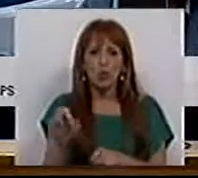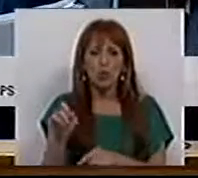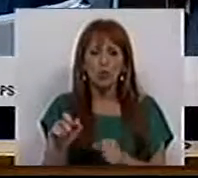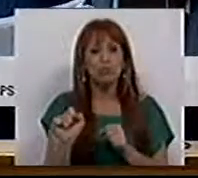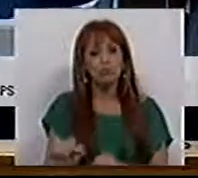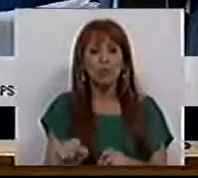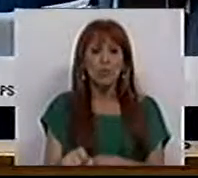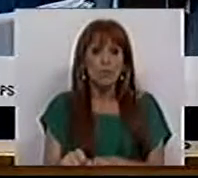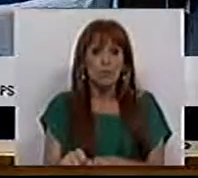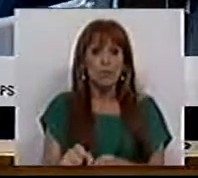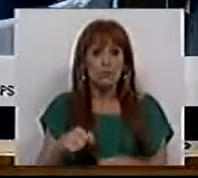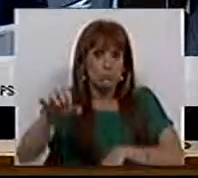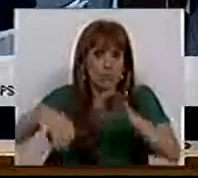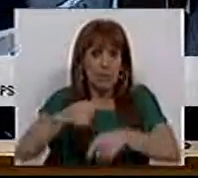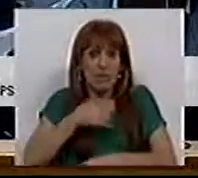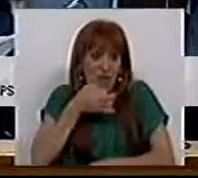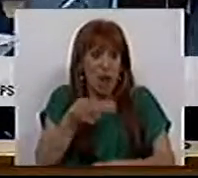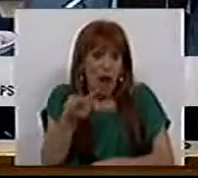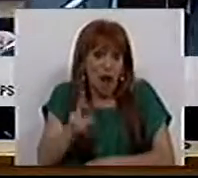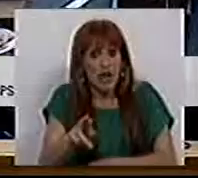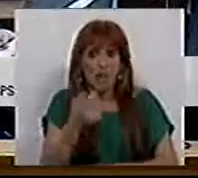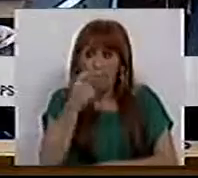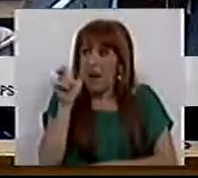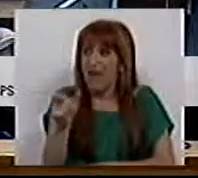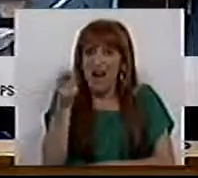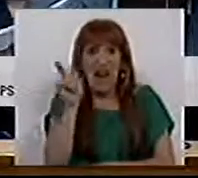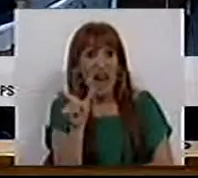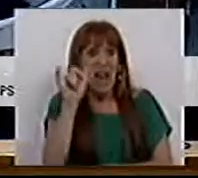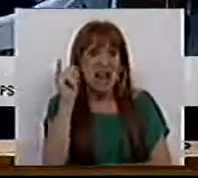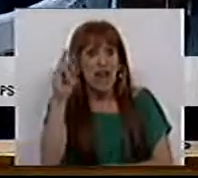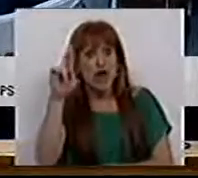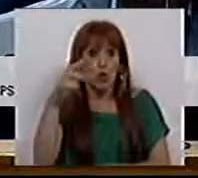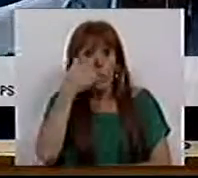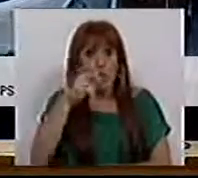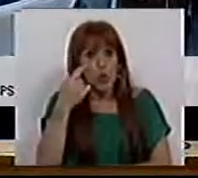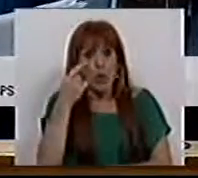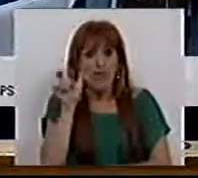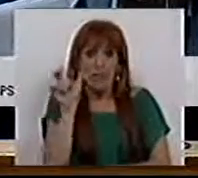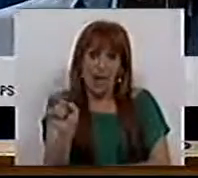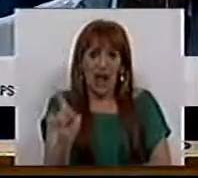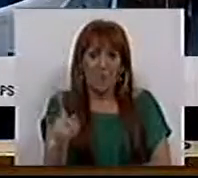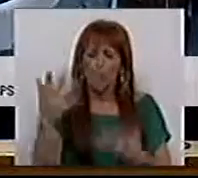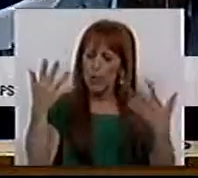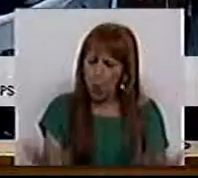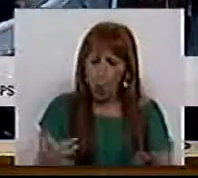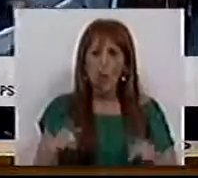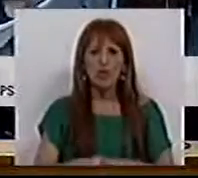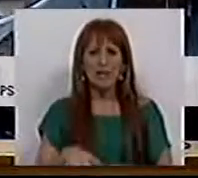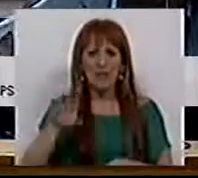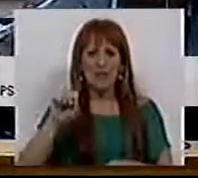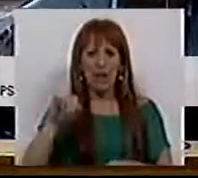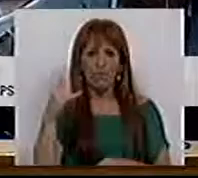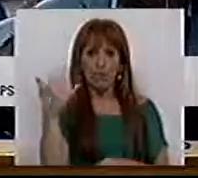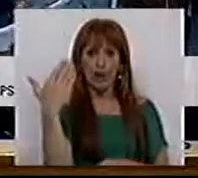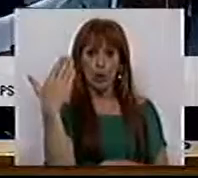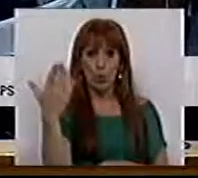falamos de lixo. É bom também empregar as palavras que o povo conhece. E hoje, hoje, no século